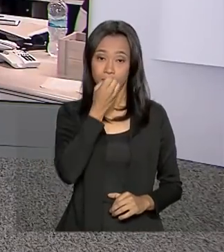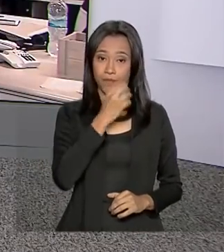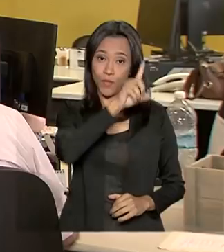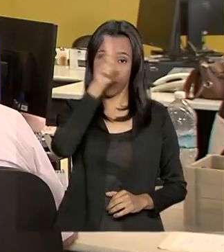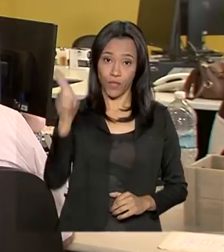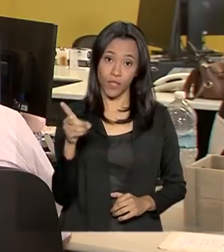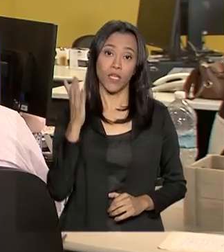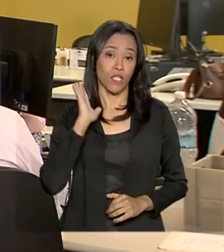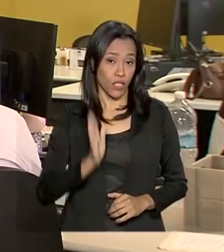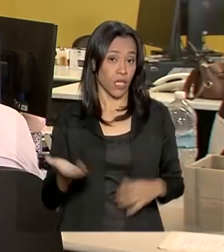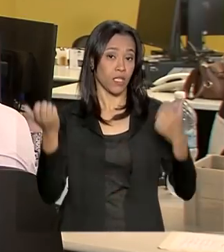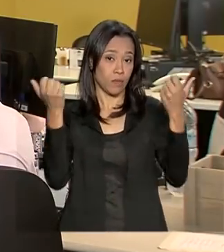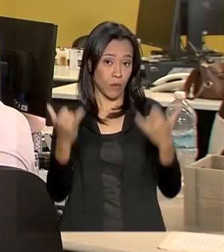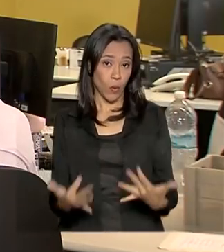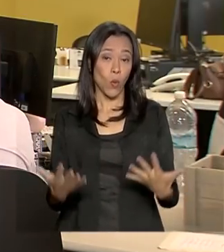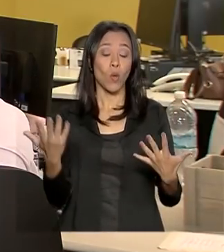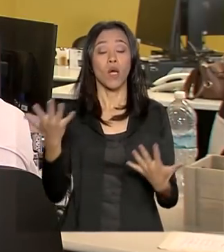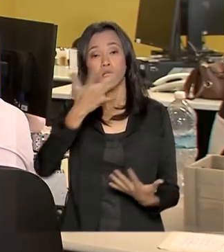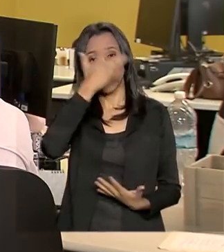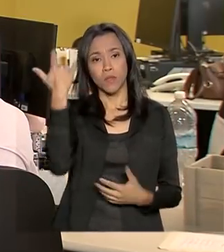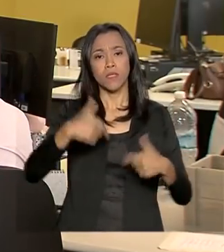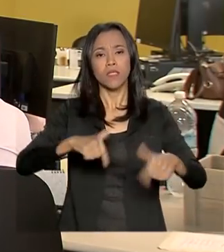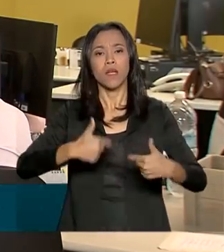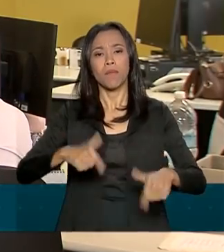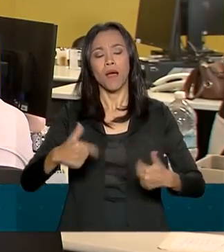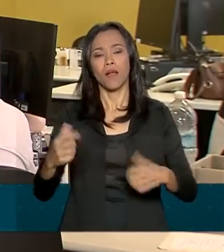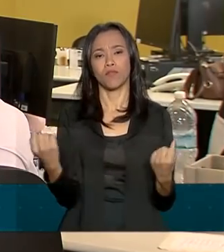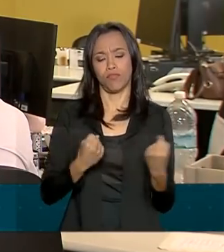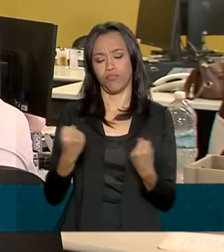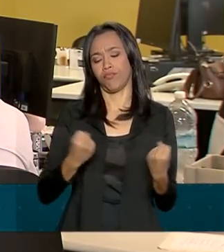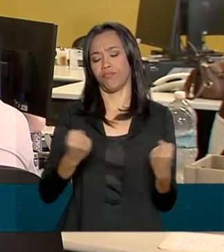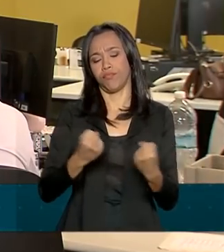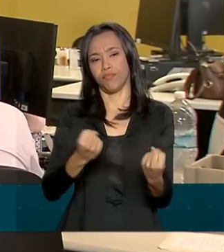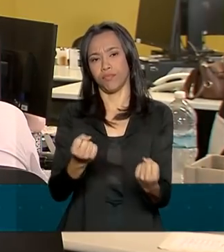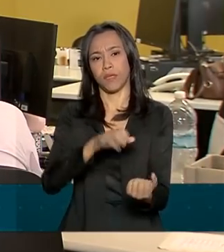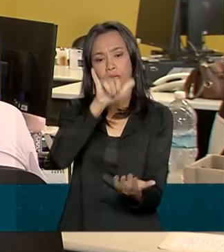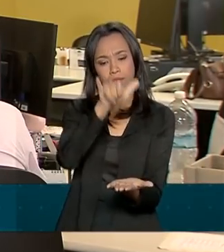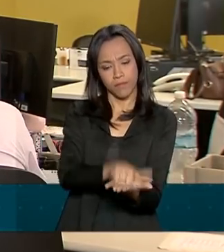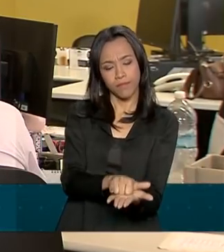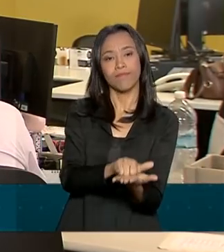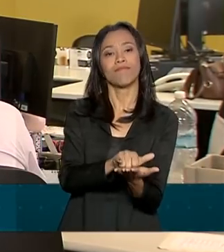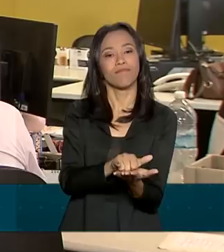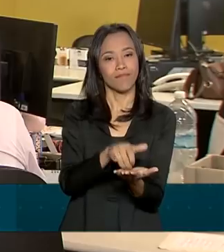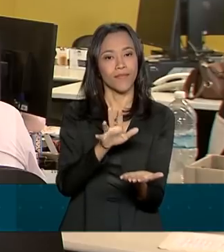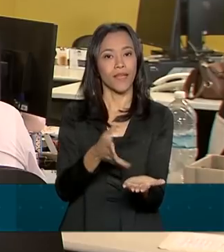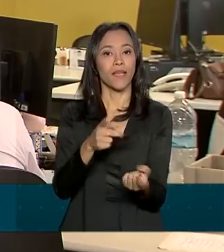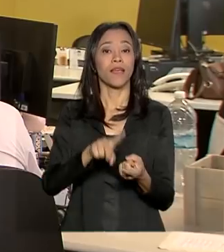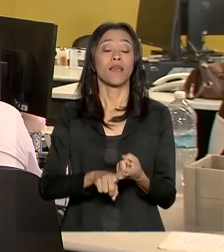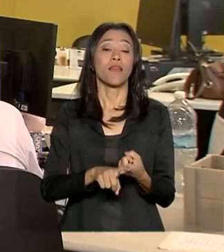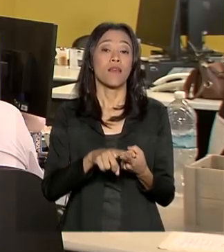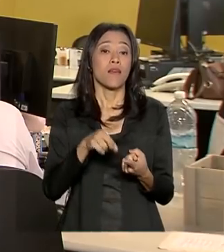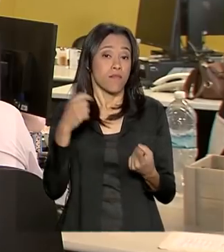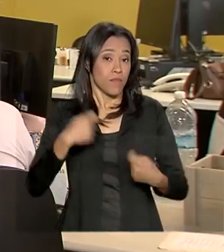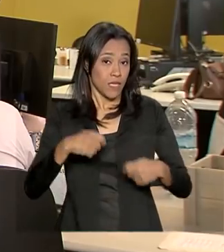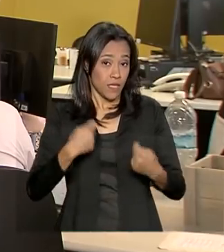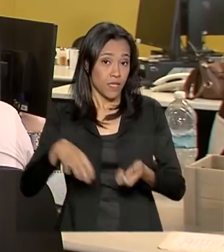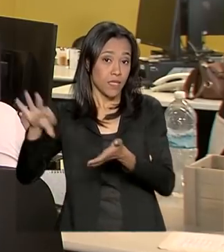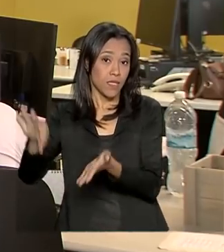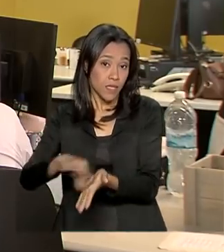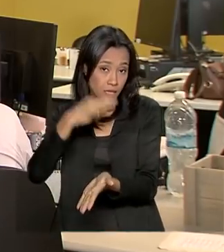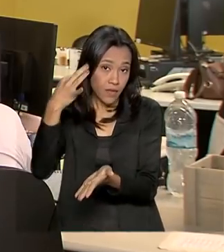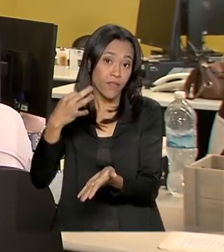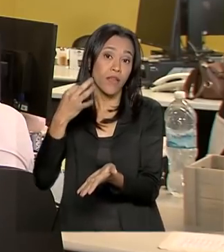você disse, os motoristas de aplicativo que fazem o transporte individual remunerado, privado de passageiros, agora devem se inscrever como